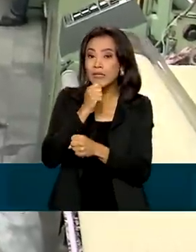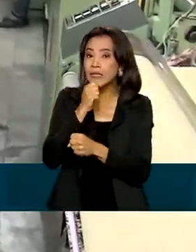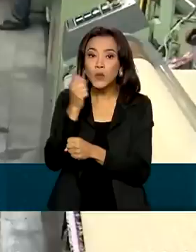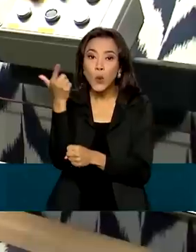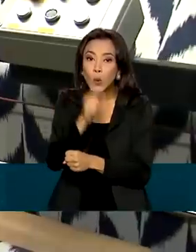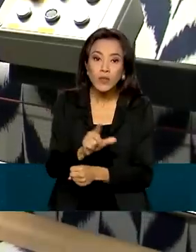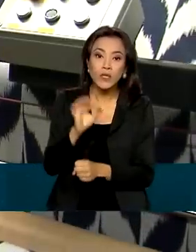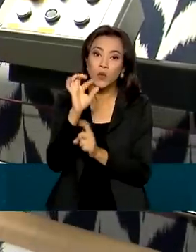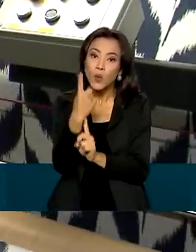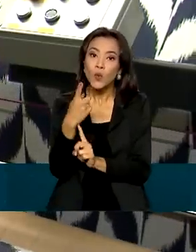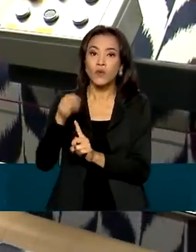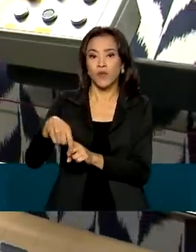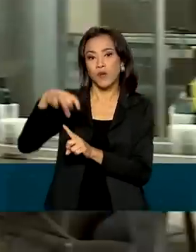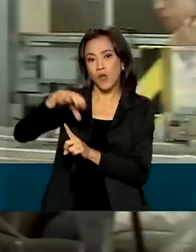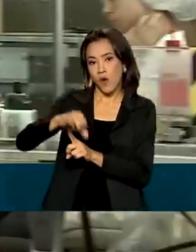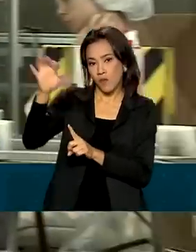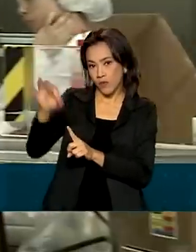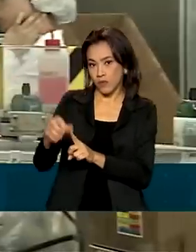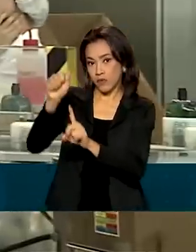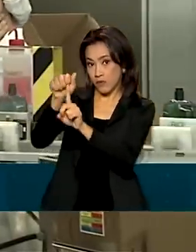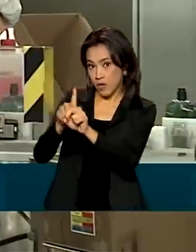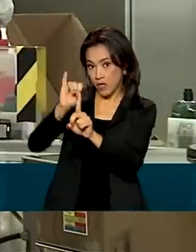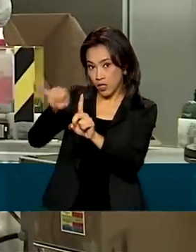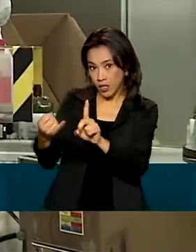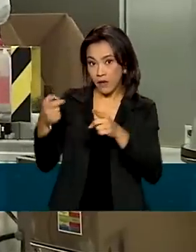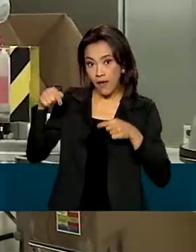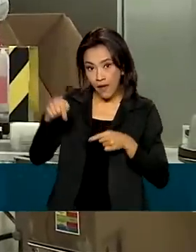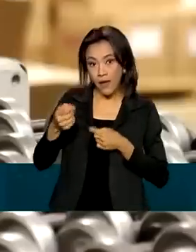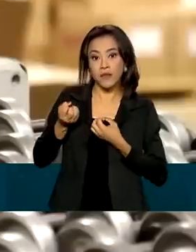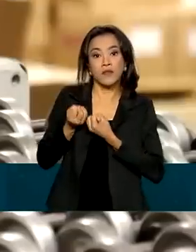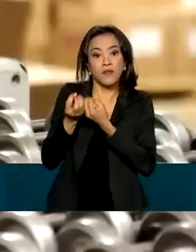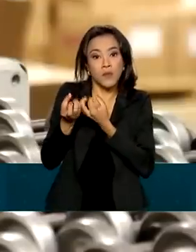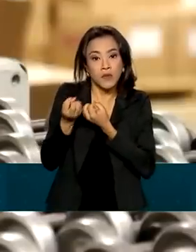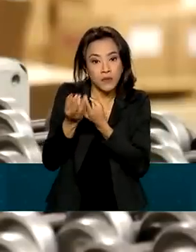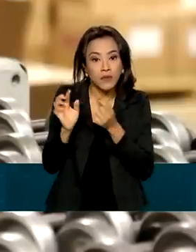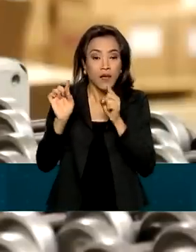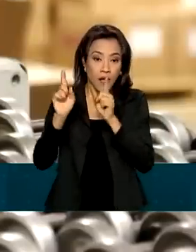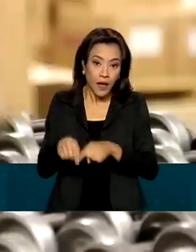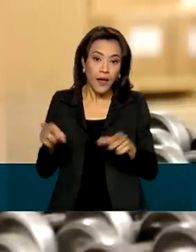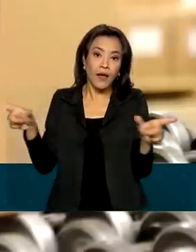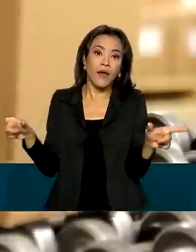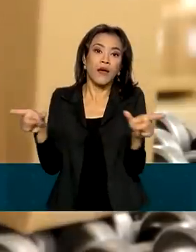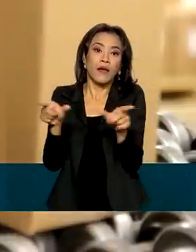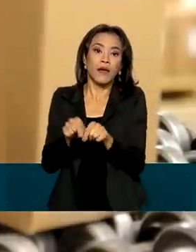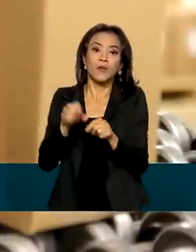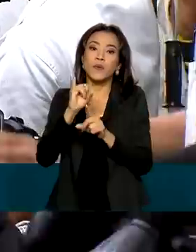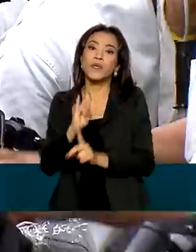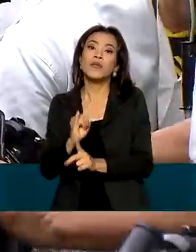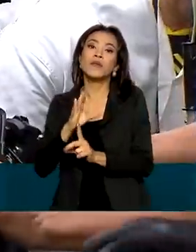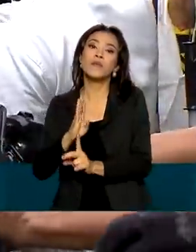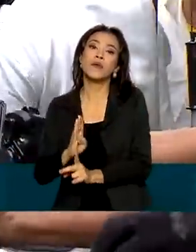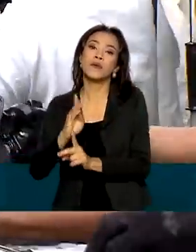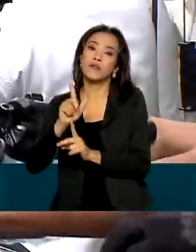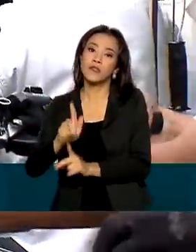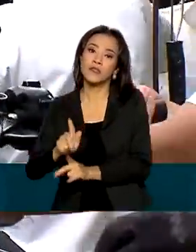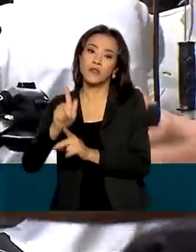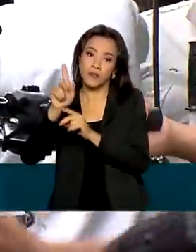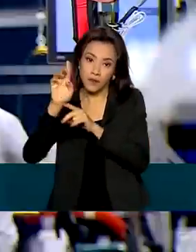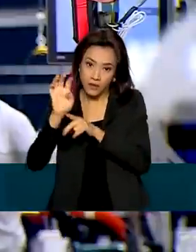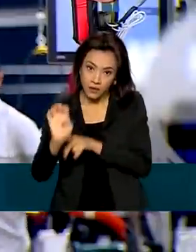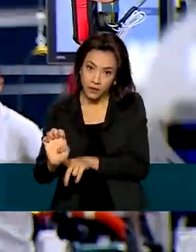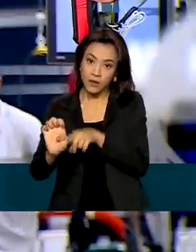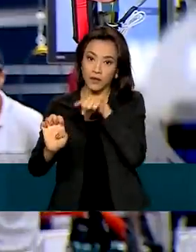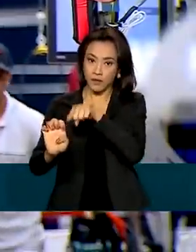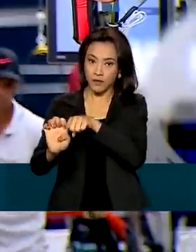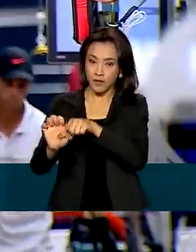,9% em janeiro. Os dados são da Pesquisa Industrial Mensal do IBGE, o Instituto Brasileiro